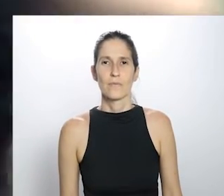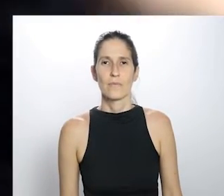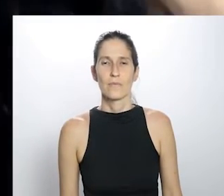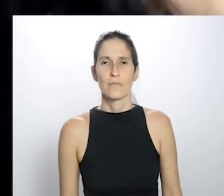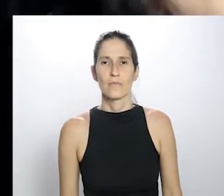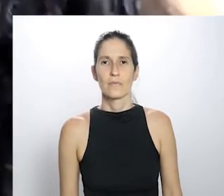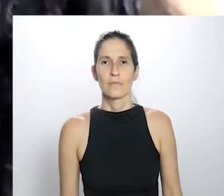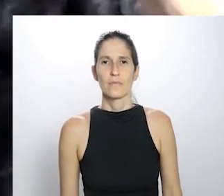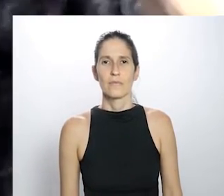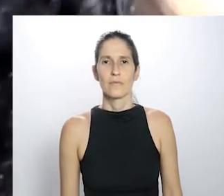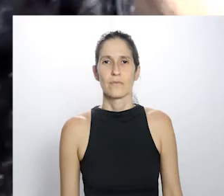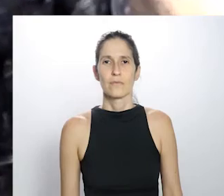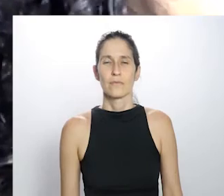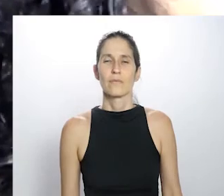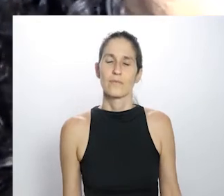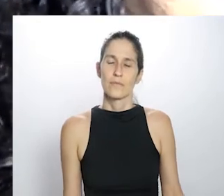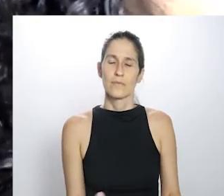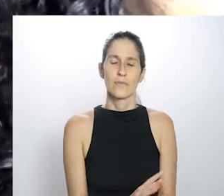foi?